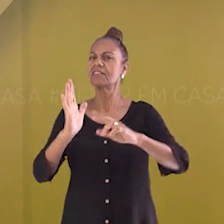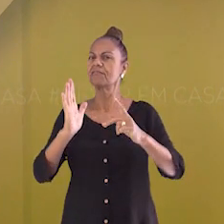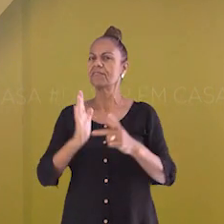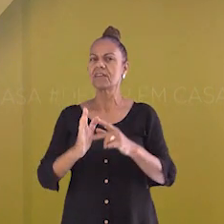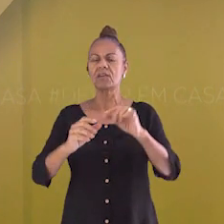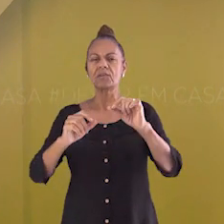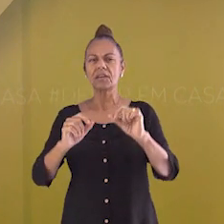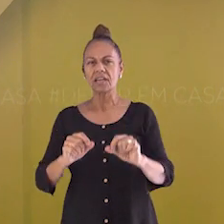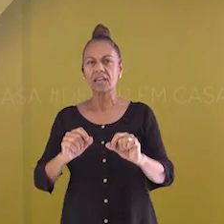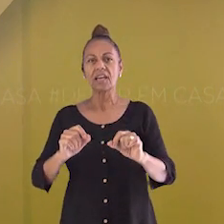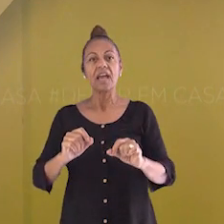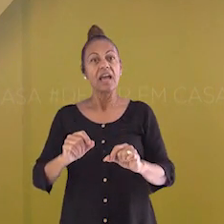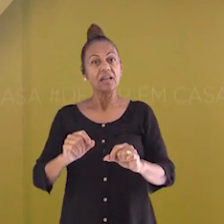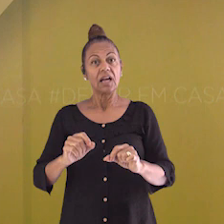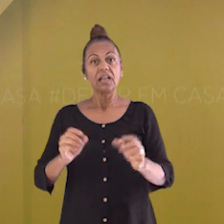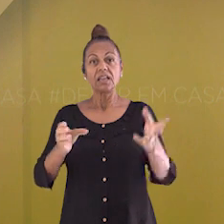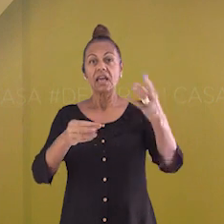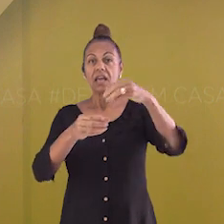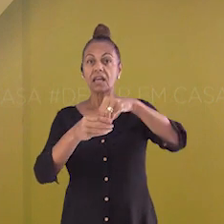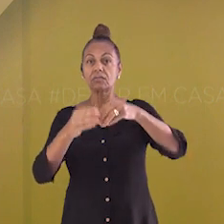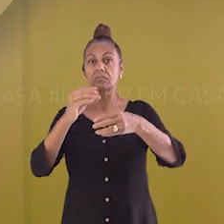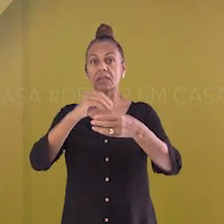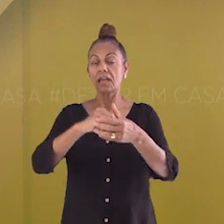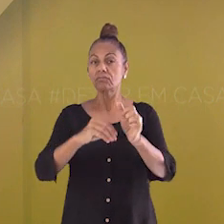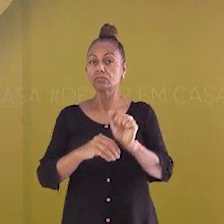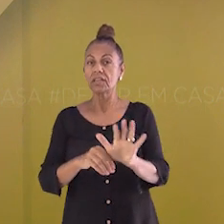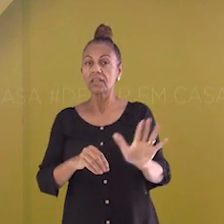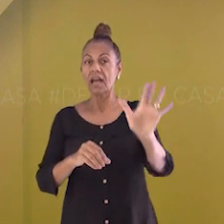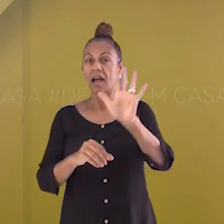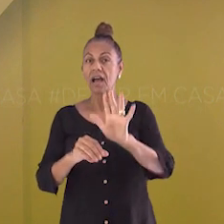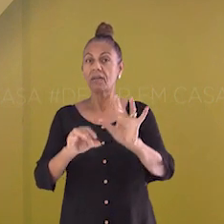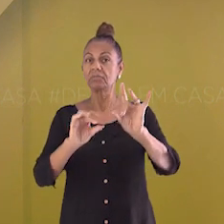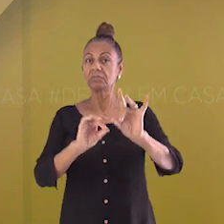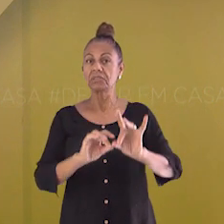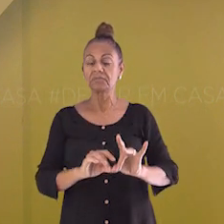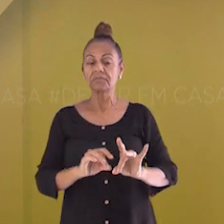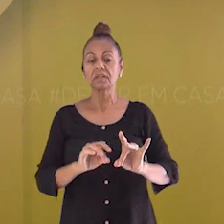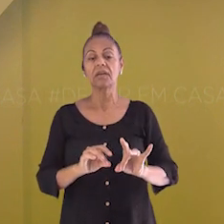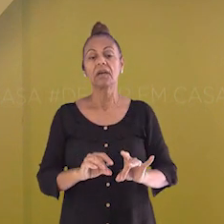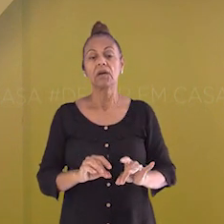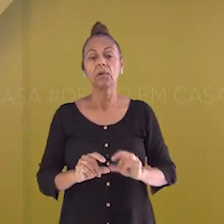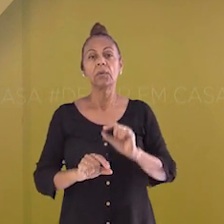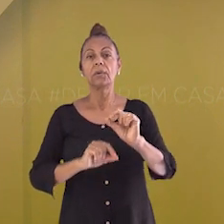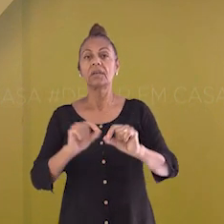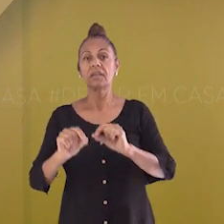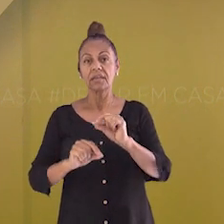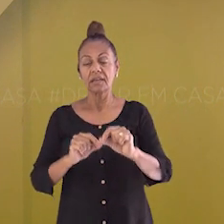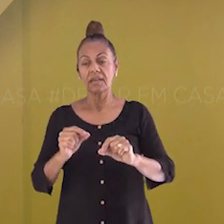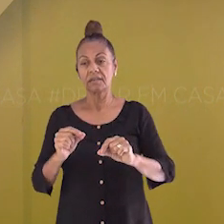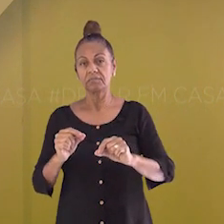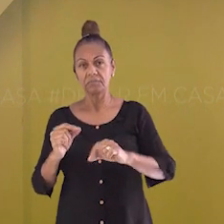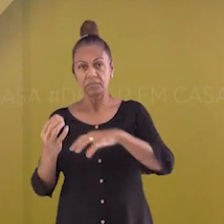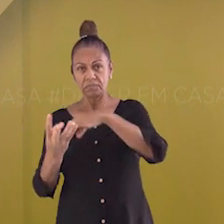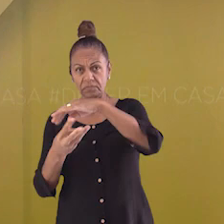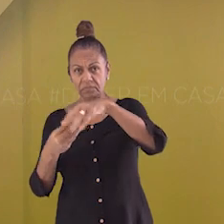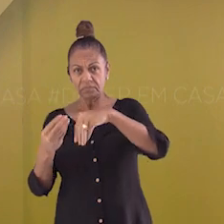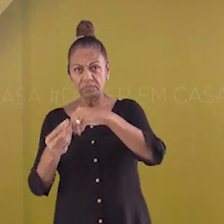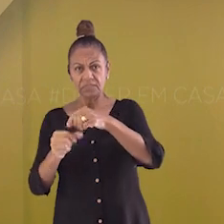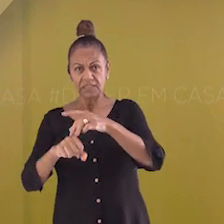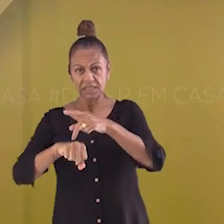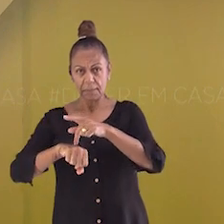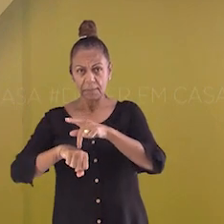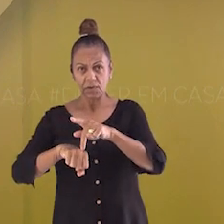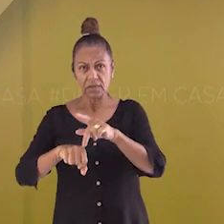propriedades gerais e específicas. Vimos ainda o que são substâncias puras e uma